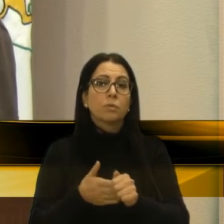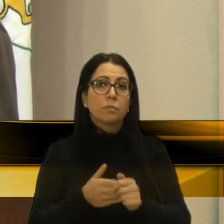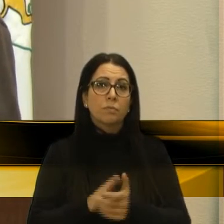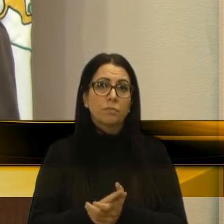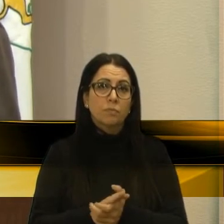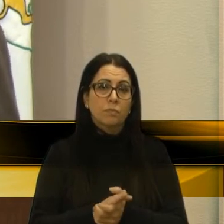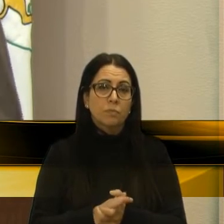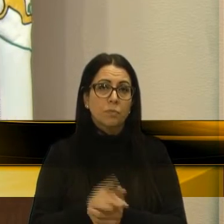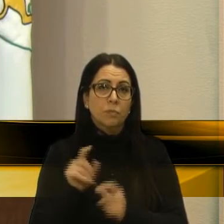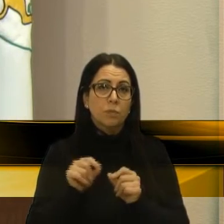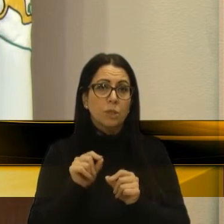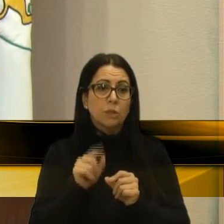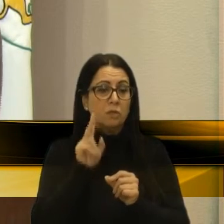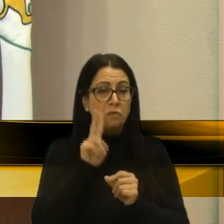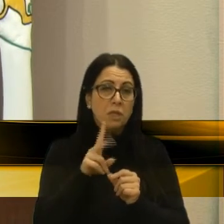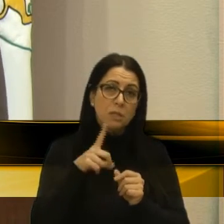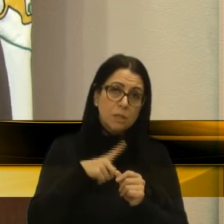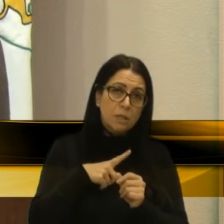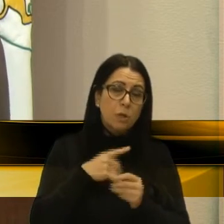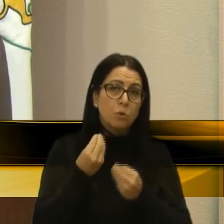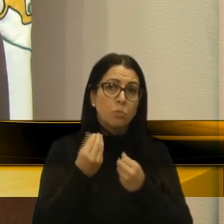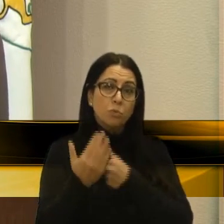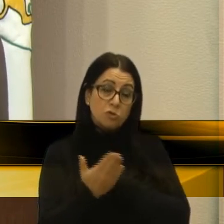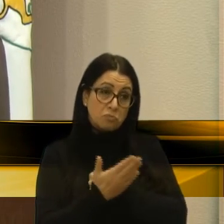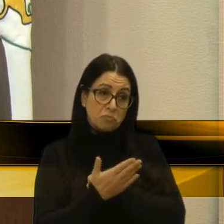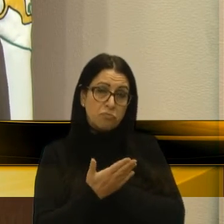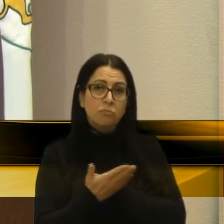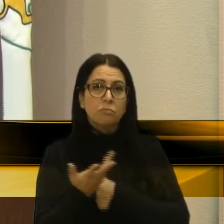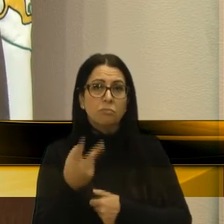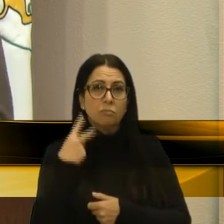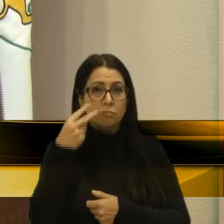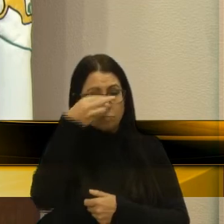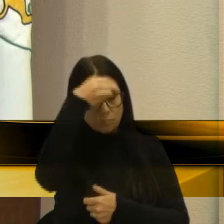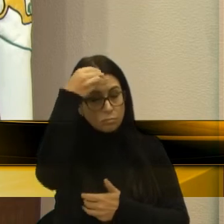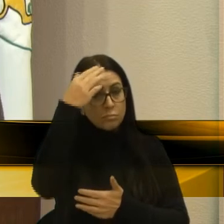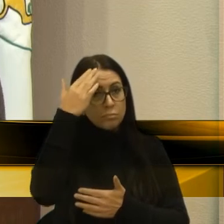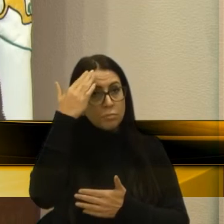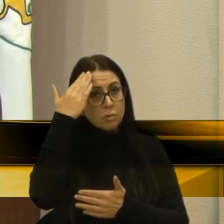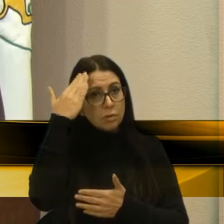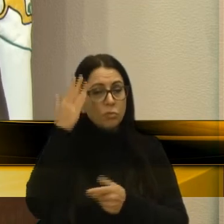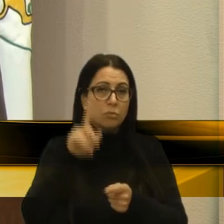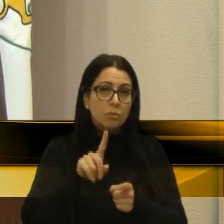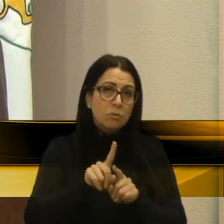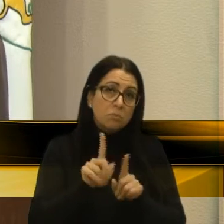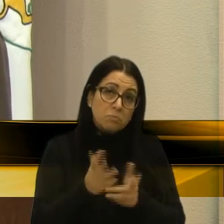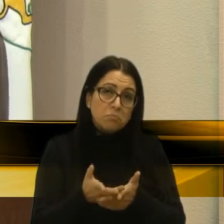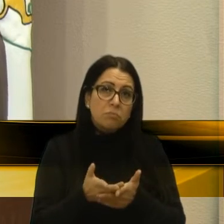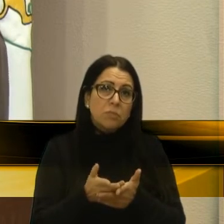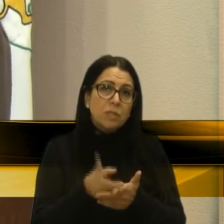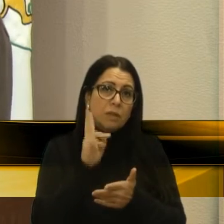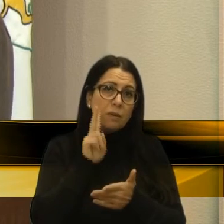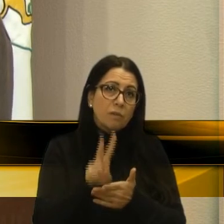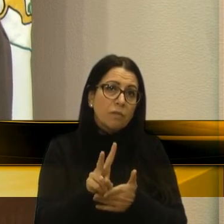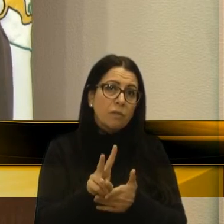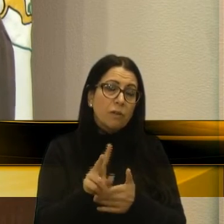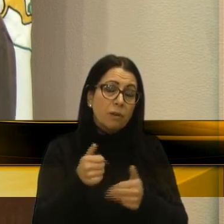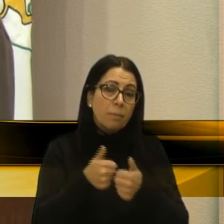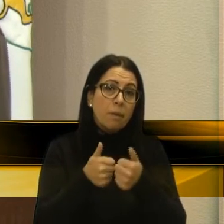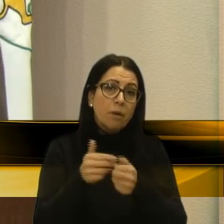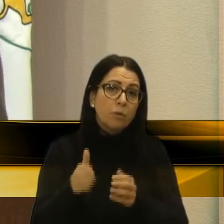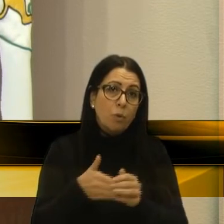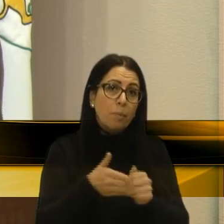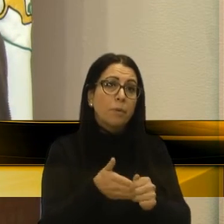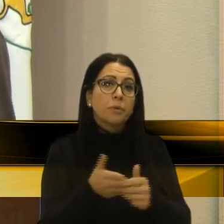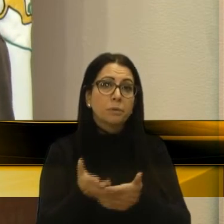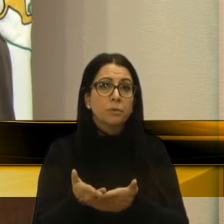acompanhar de perto essa questão, ver se tem como nos ajudar, vereador Kiko, se a gente tem como ajudar, a gente vai ajudar, então a gente vai ficar de perto, acompanhando